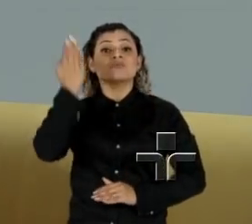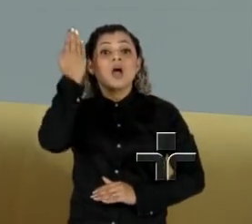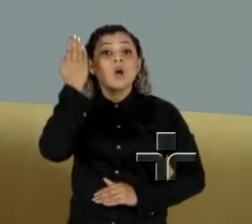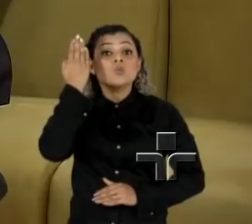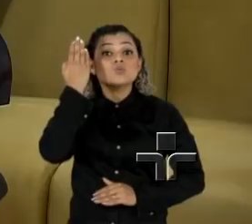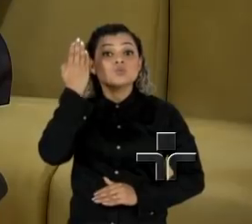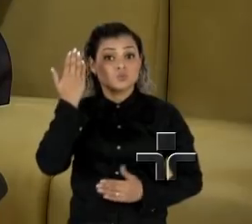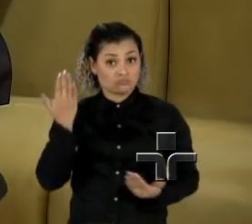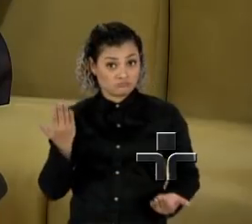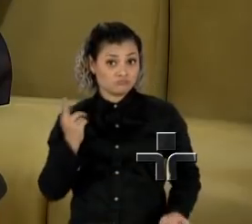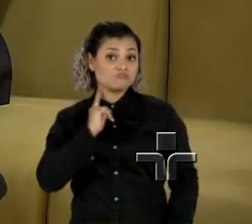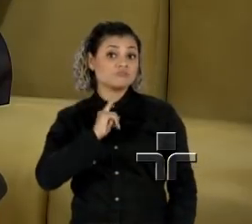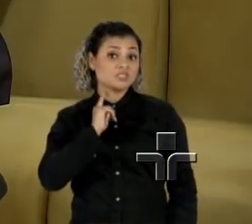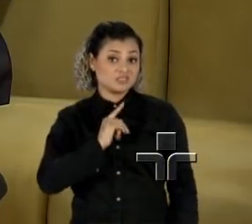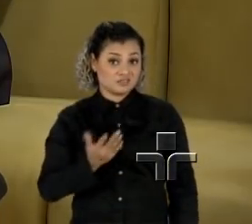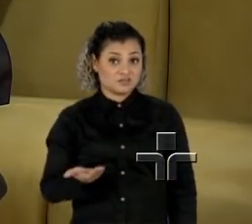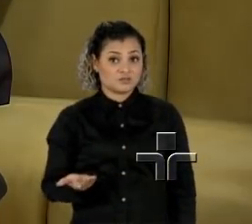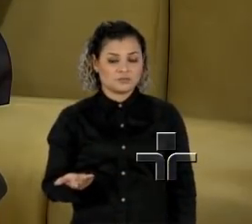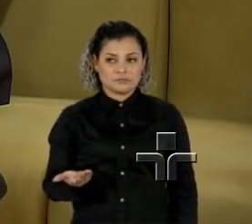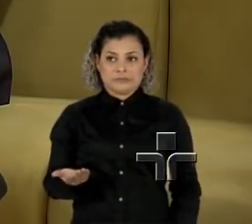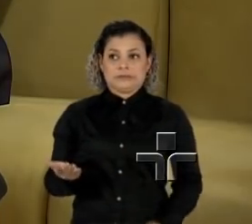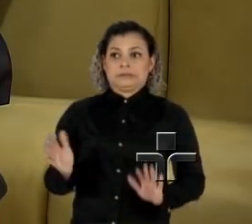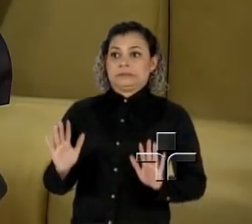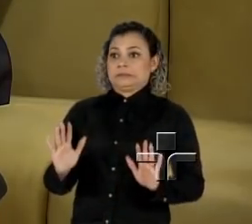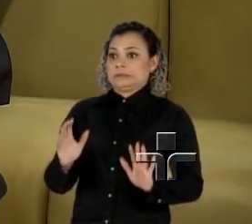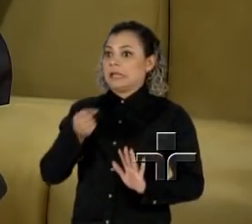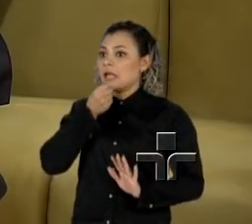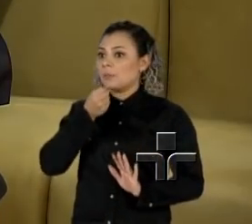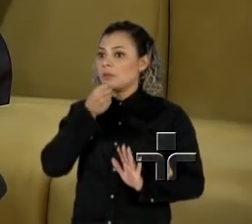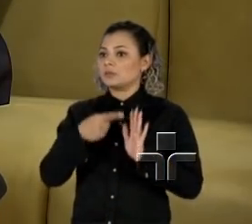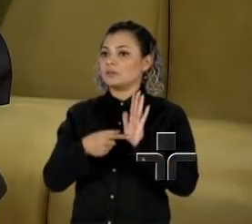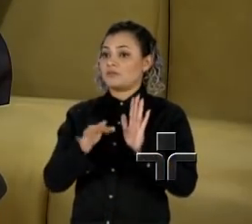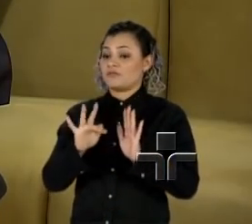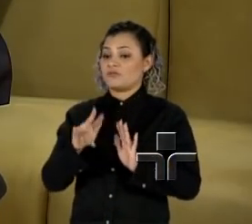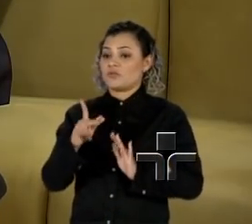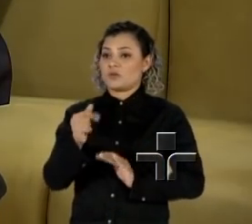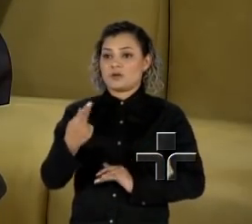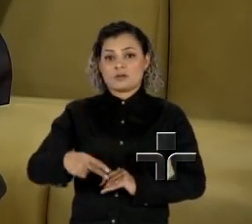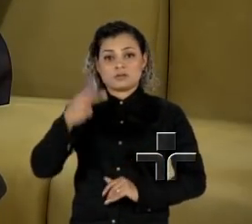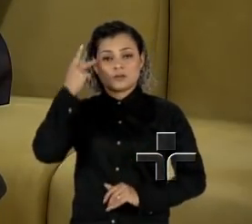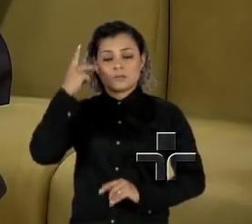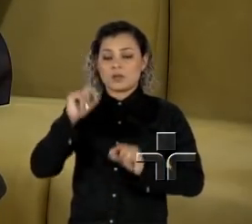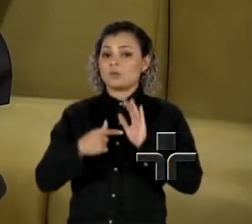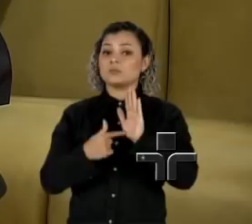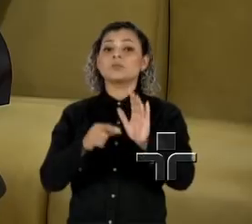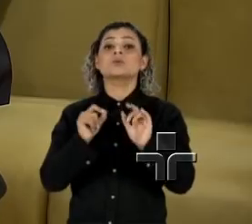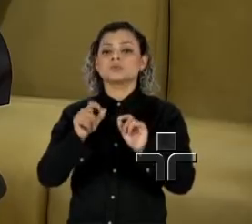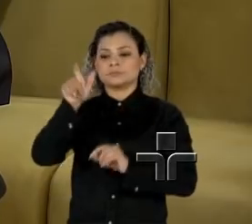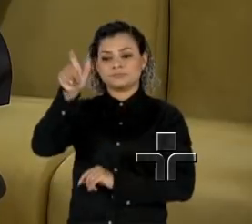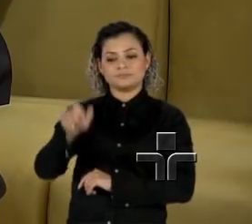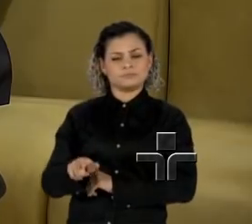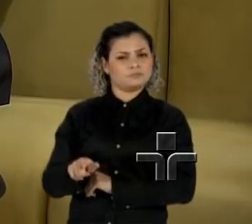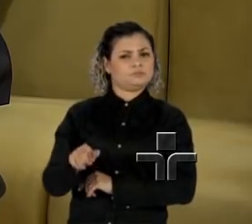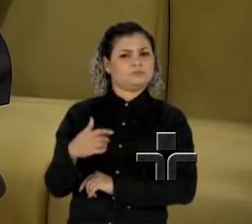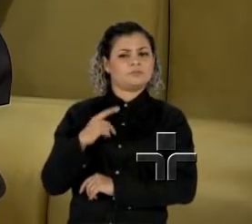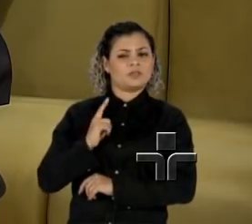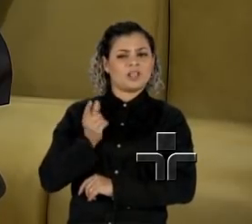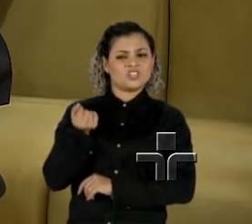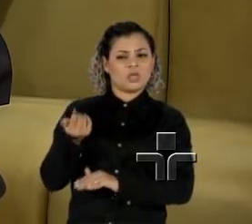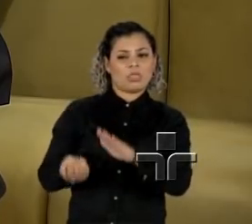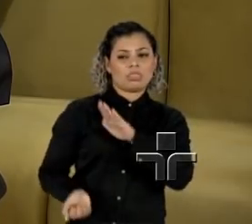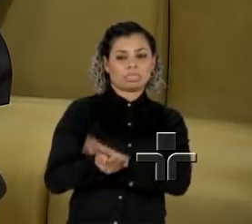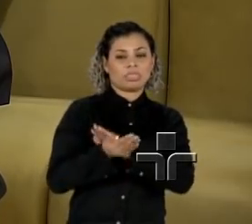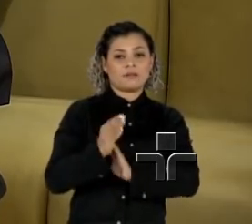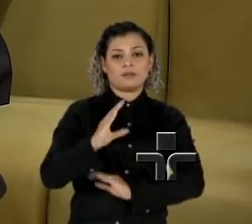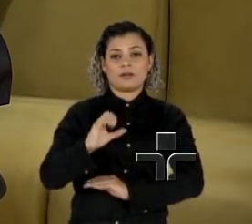no Estado. Pois é, dessa vez, segundo o reportagem do jornal Folha de São Paulo, o alvo seria o uso de Caixa 2 na